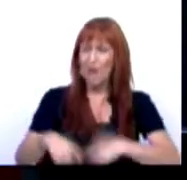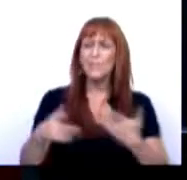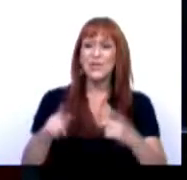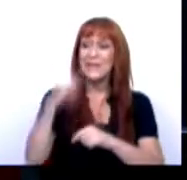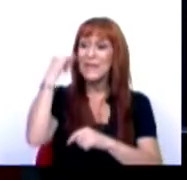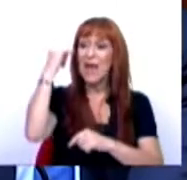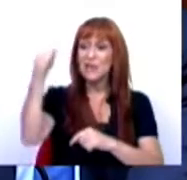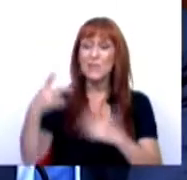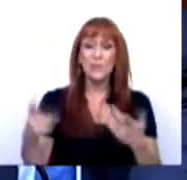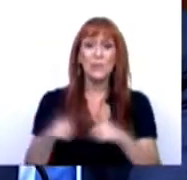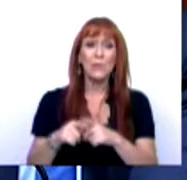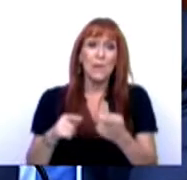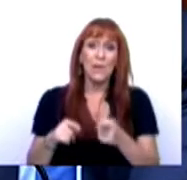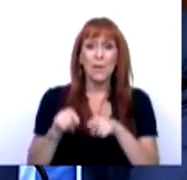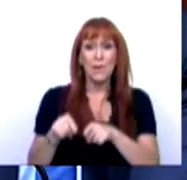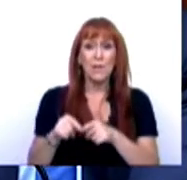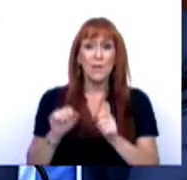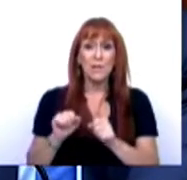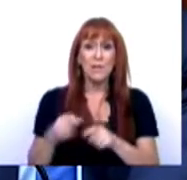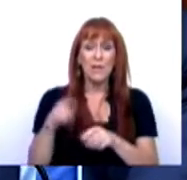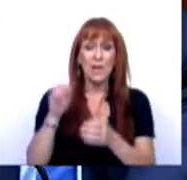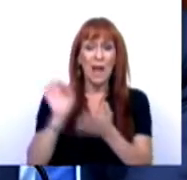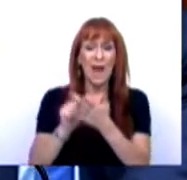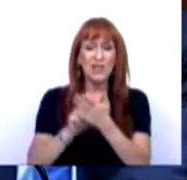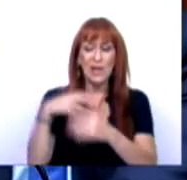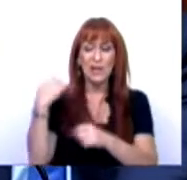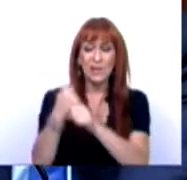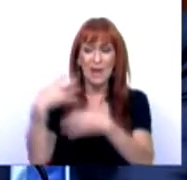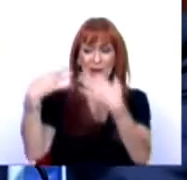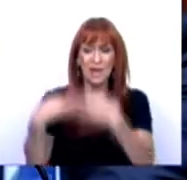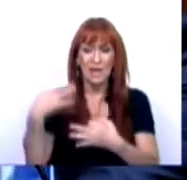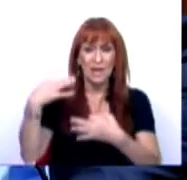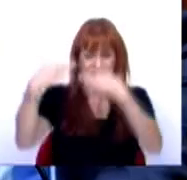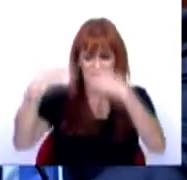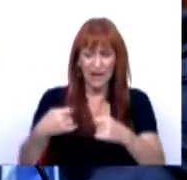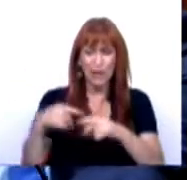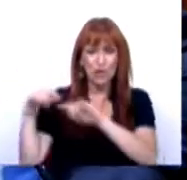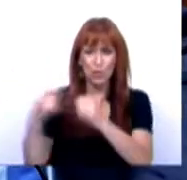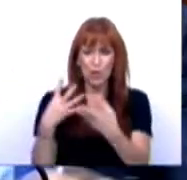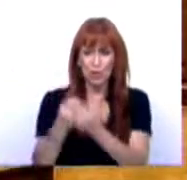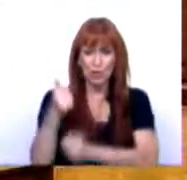na especialidade, na Agenda do Trabalho Digno, discutir com o Bloco as questões do mercado de trabalho.